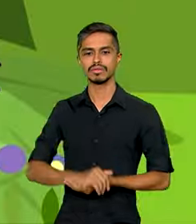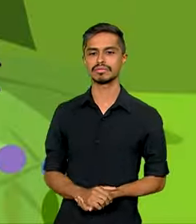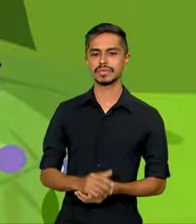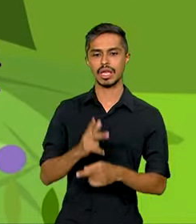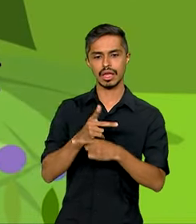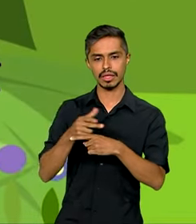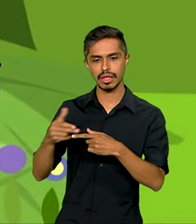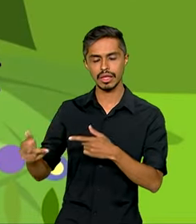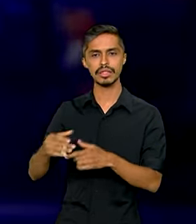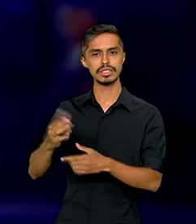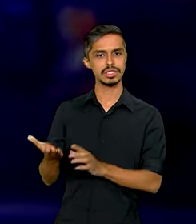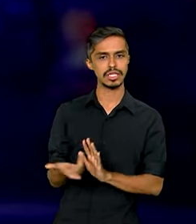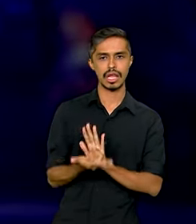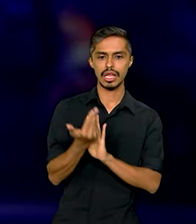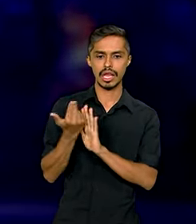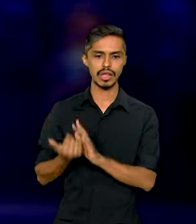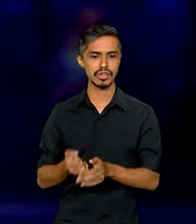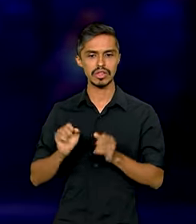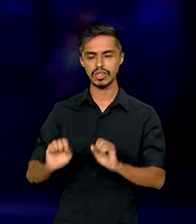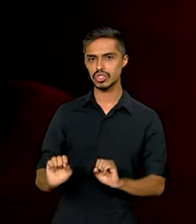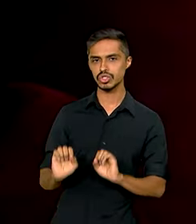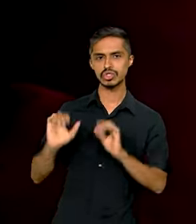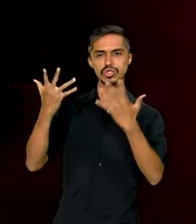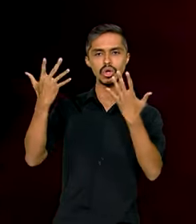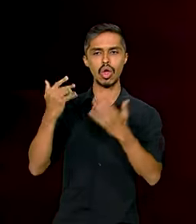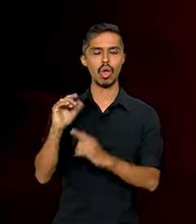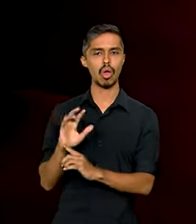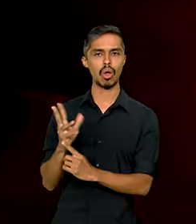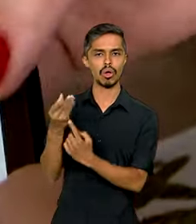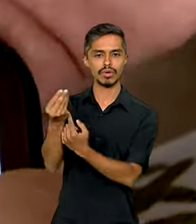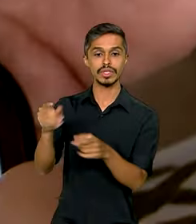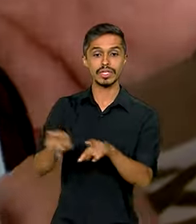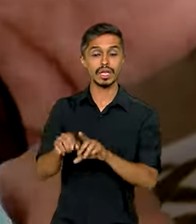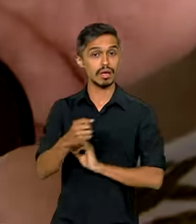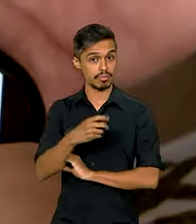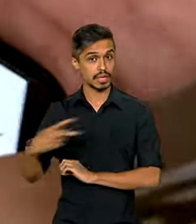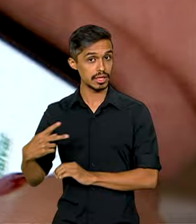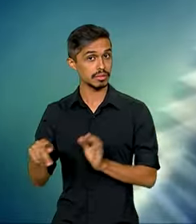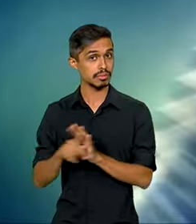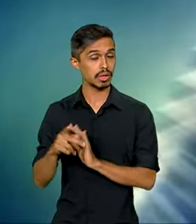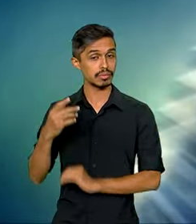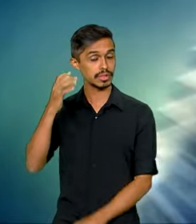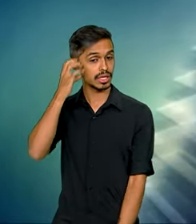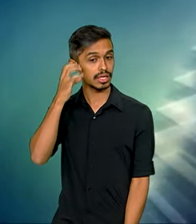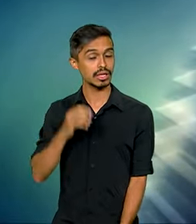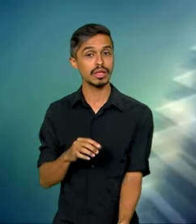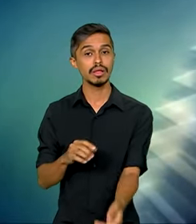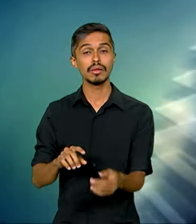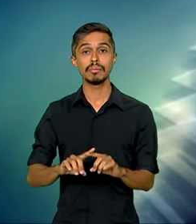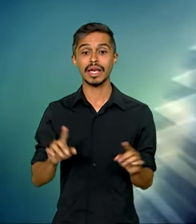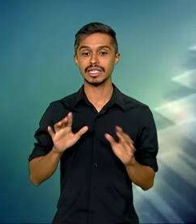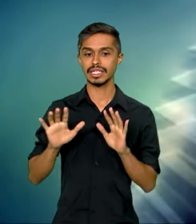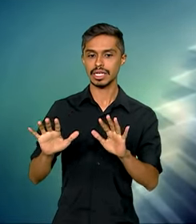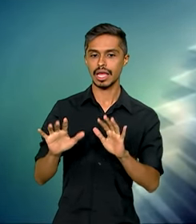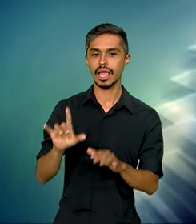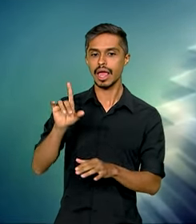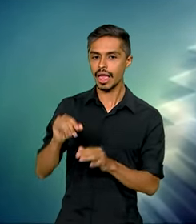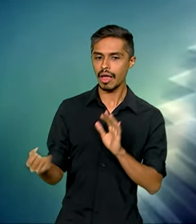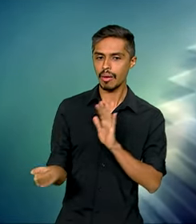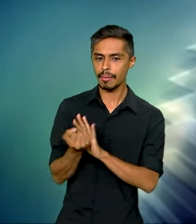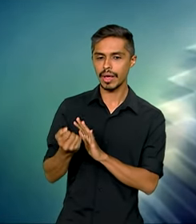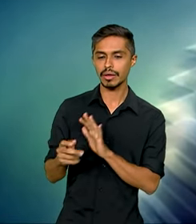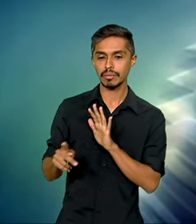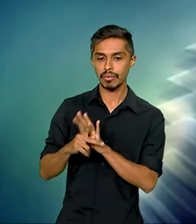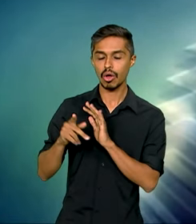séries, desenhos, espetáculos. E até aplicativos para celular. Só que nesses casos, o que vale é o